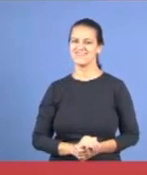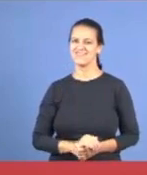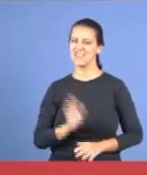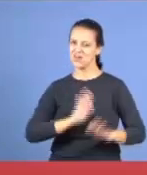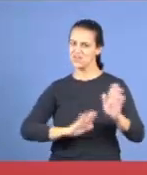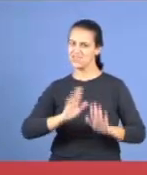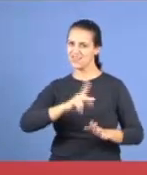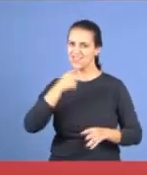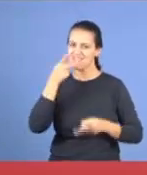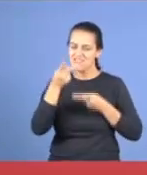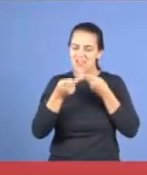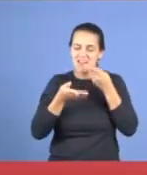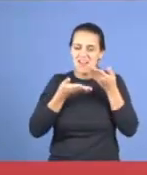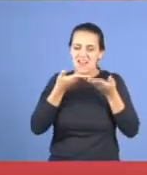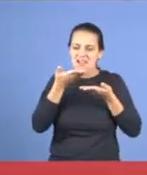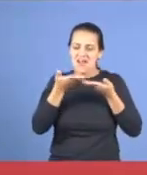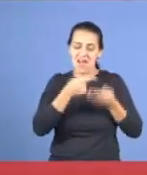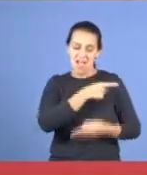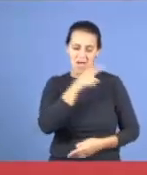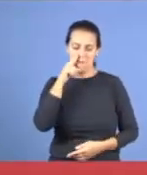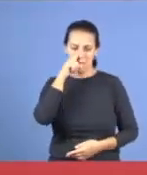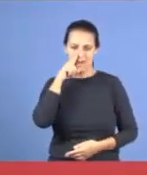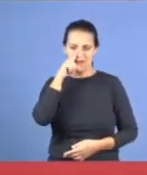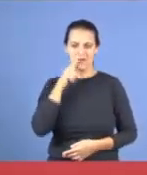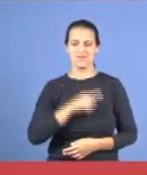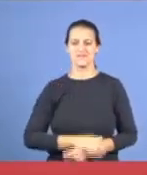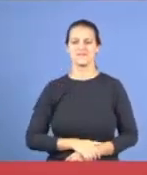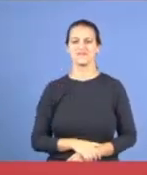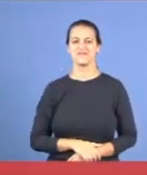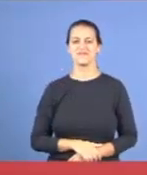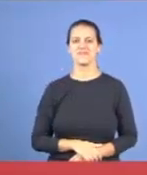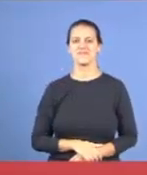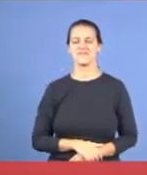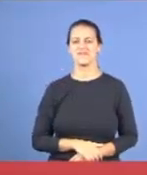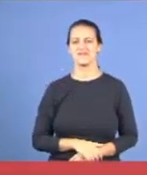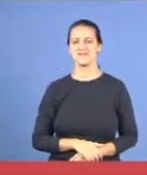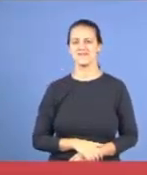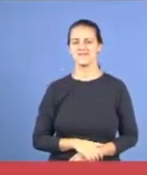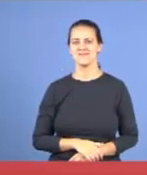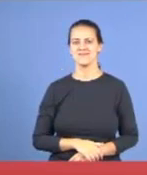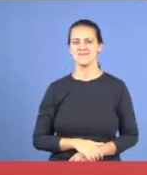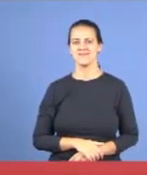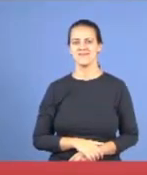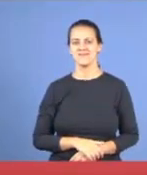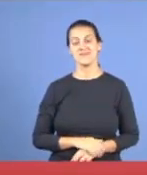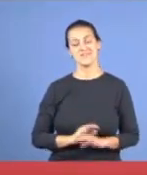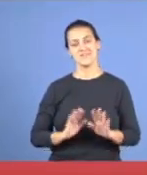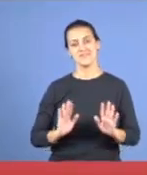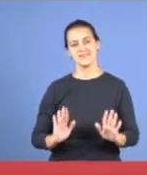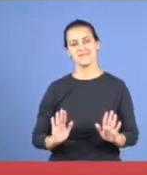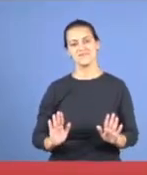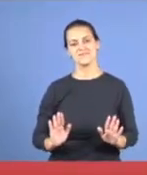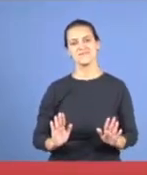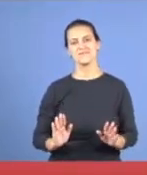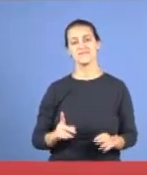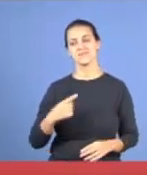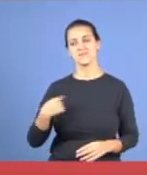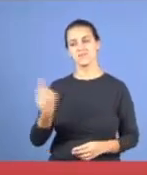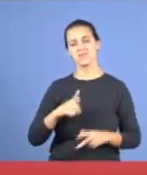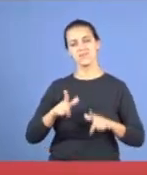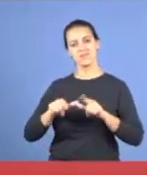mansinho, porque são perigosos, mas eu quero dizer aos irmãos, estamos indo a Portugal,